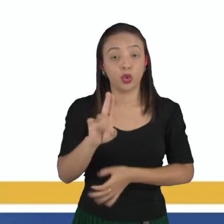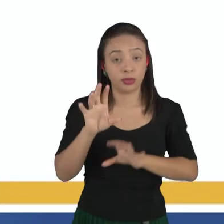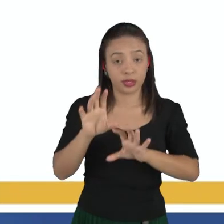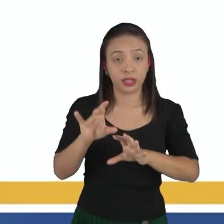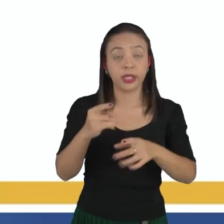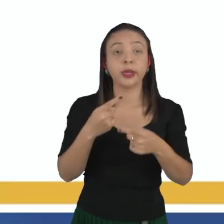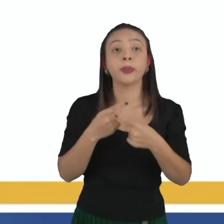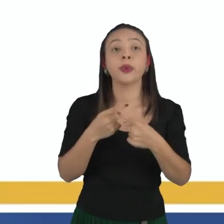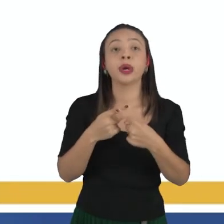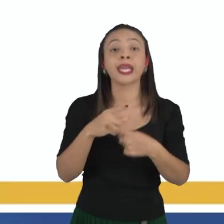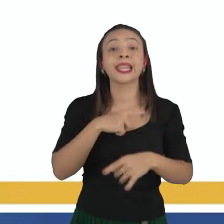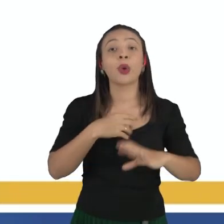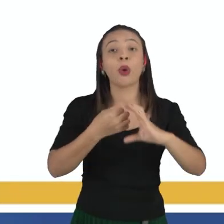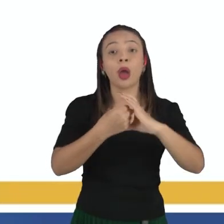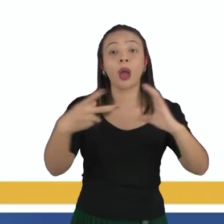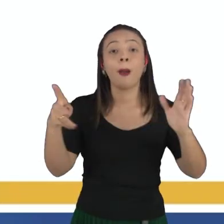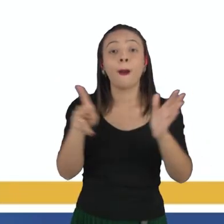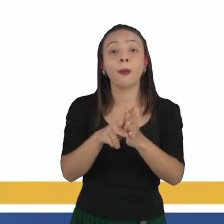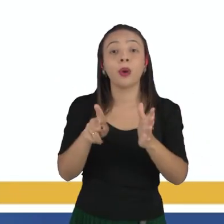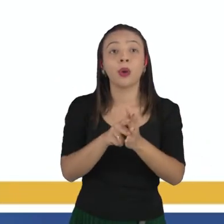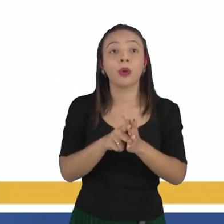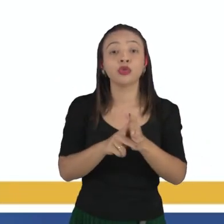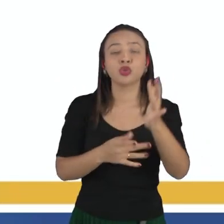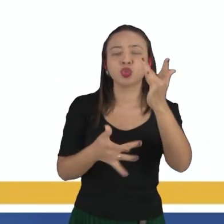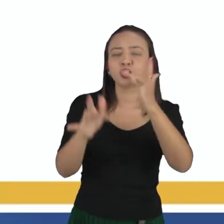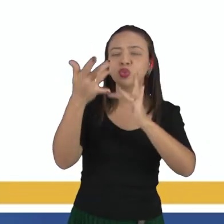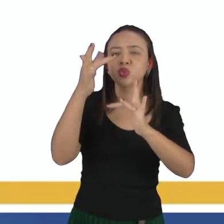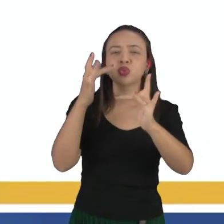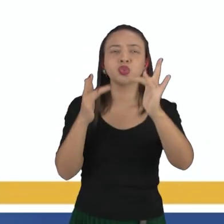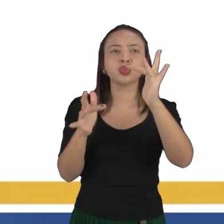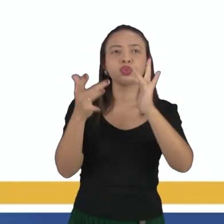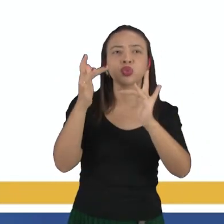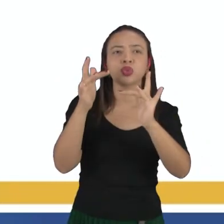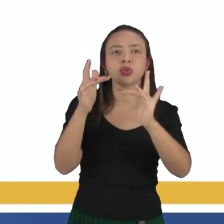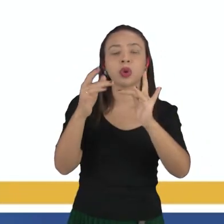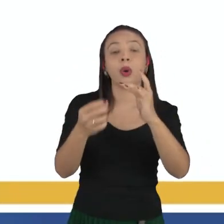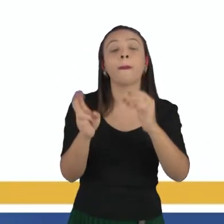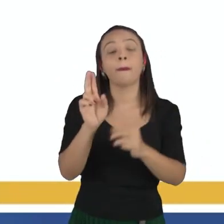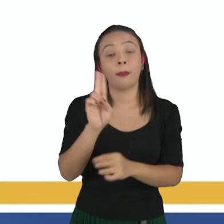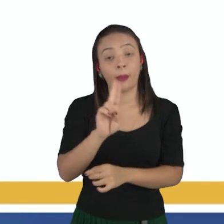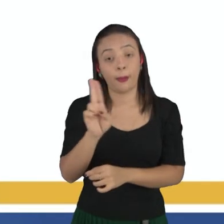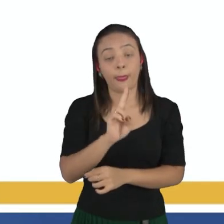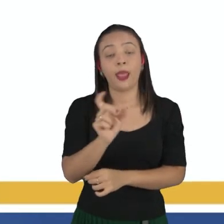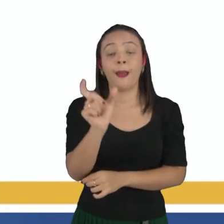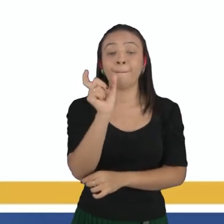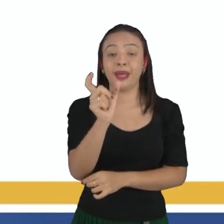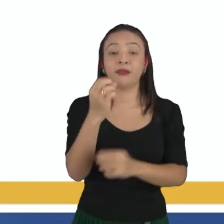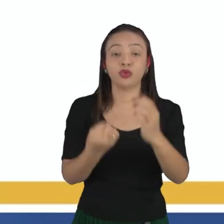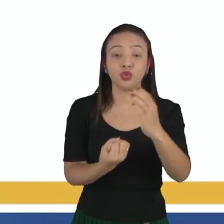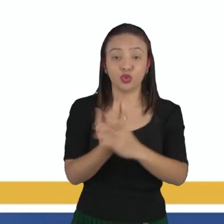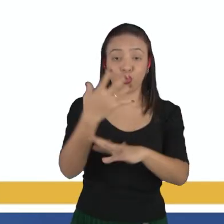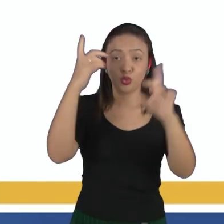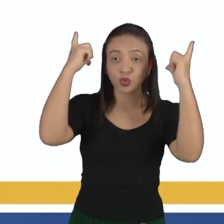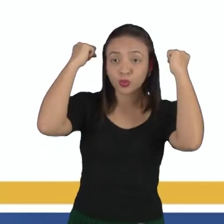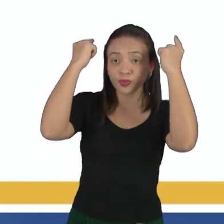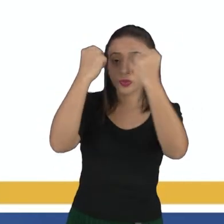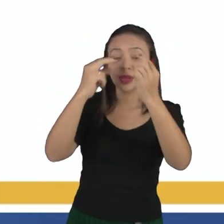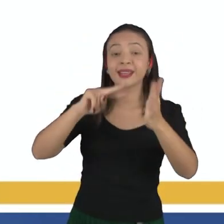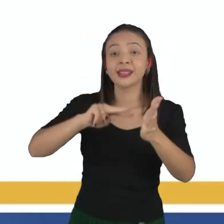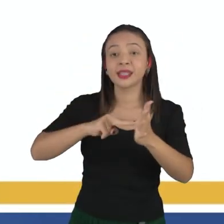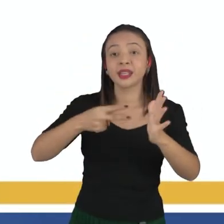fosforescência, pois ambas as palavras derivam do grego, tá aqui a palavra no grego, e ele